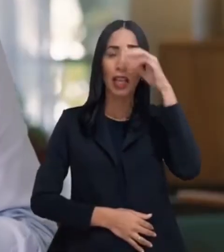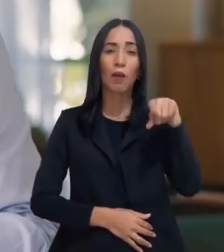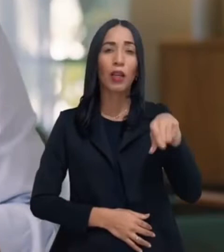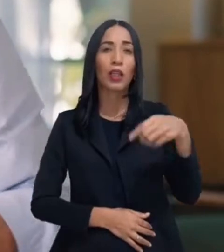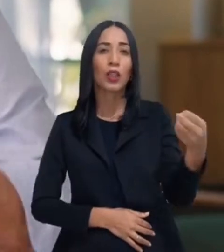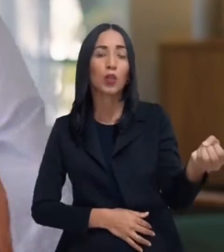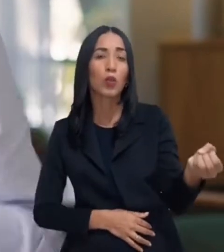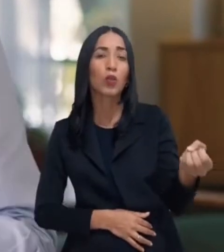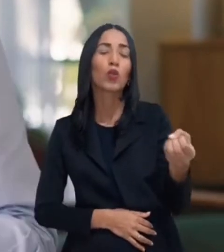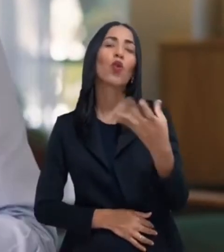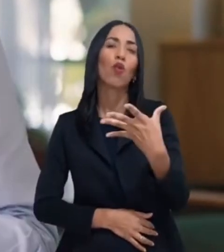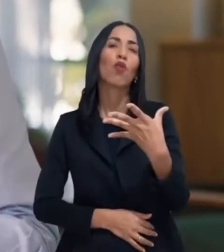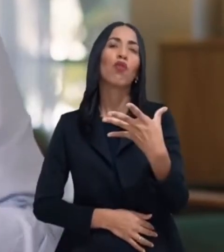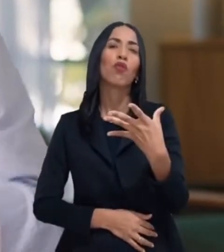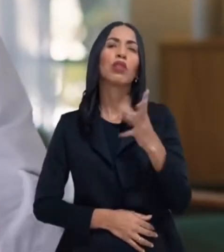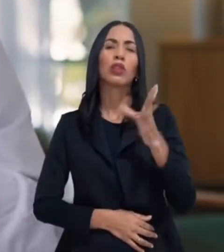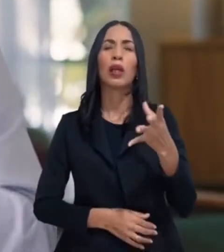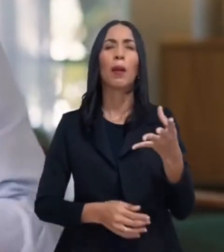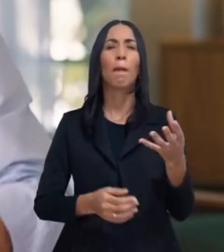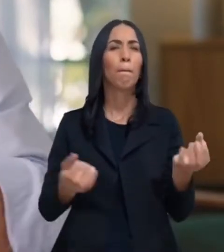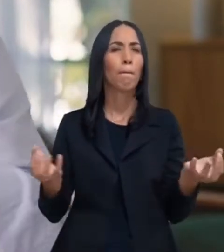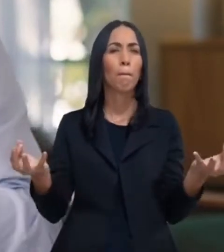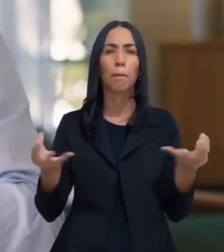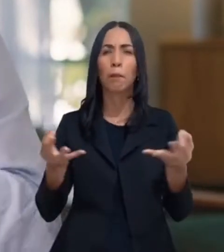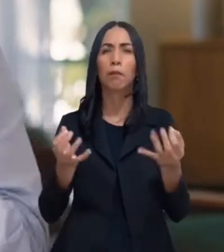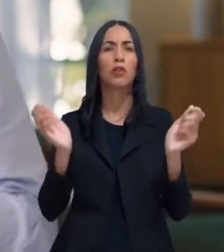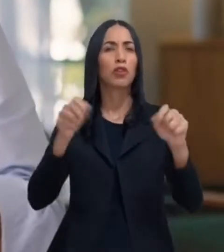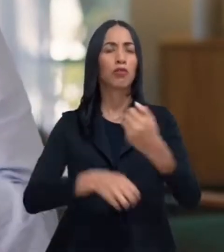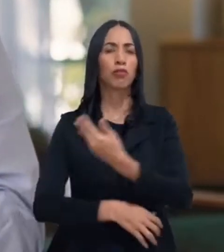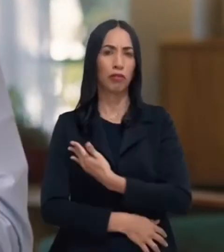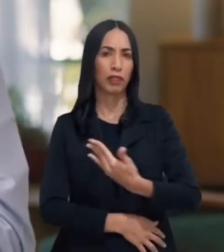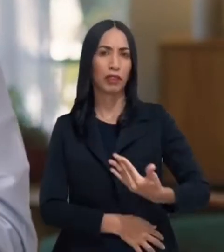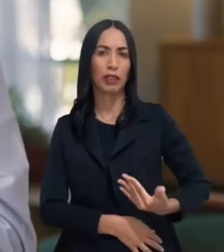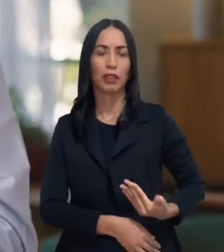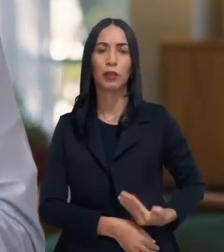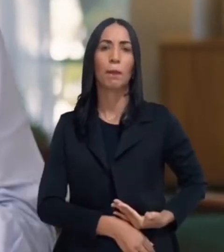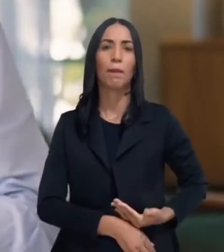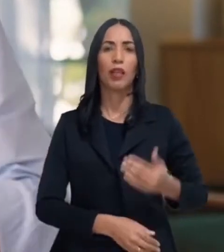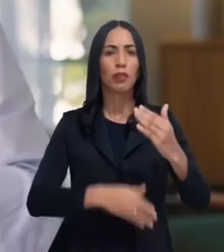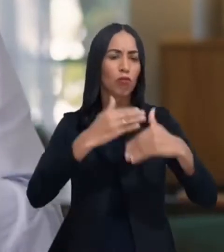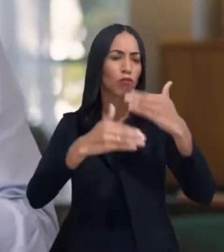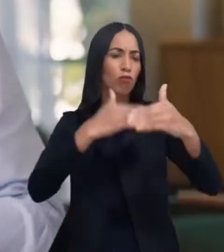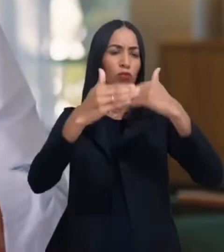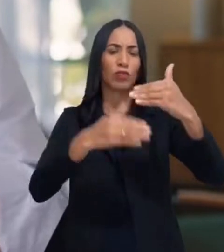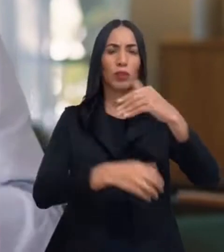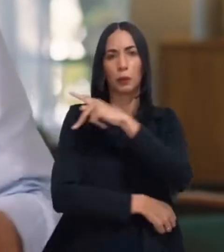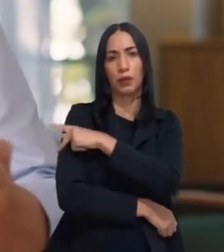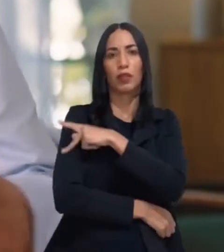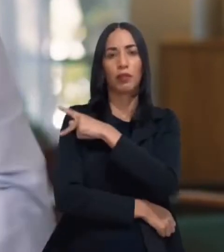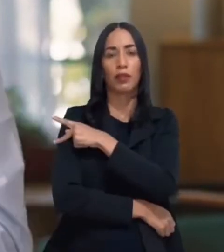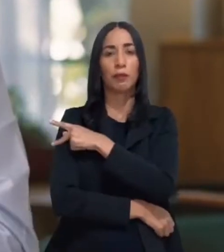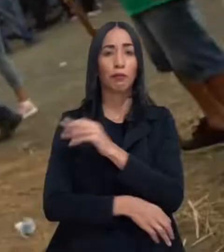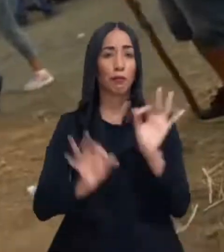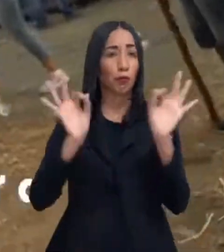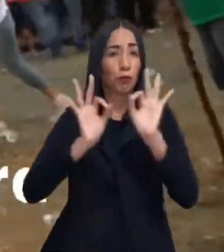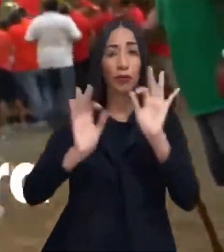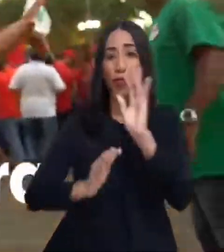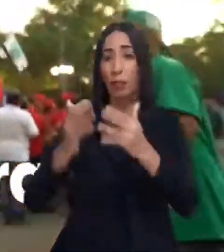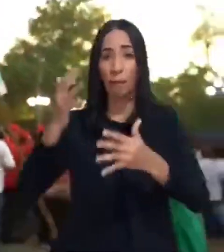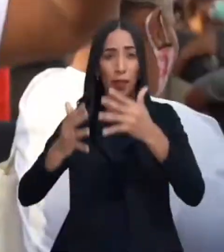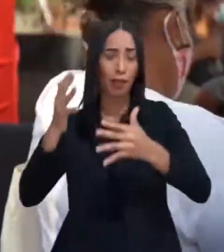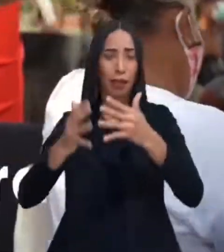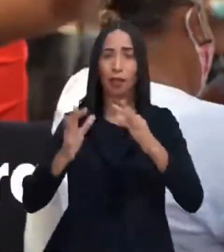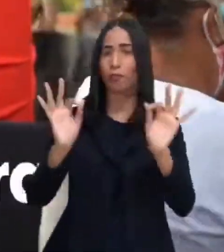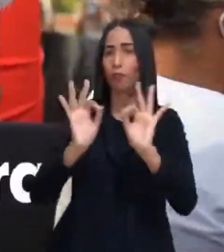Rafael é sangue novo. E está pronto para ser um grande governador, fazendo o Piauí avançar ainda mais. Ninguém